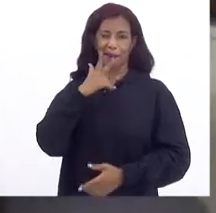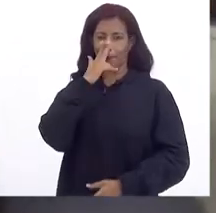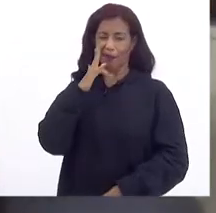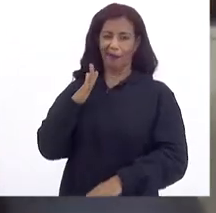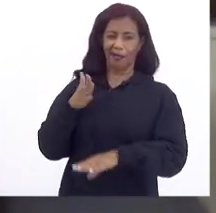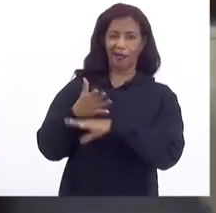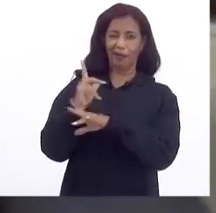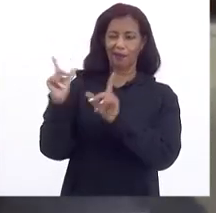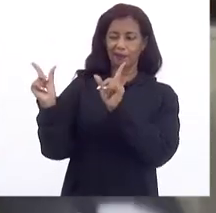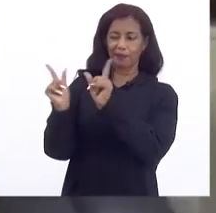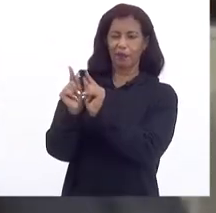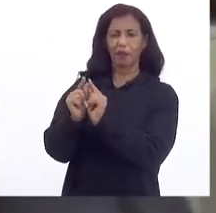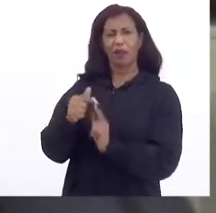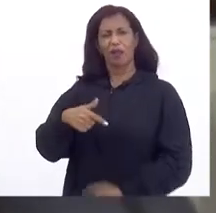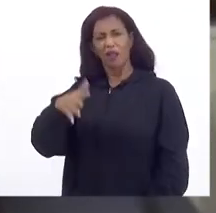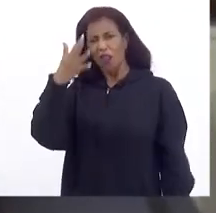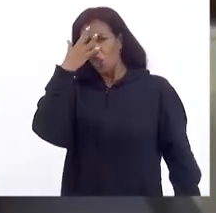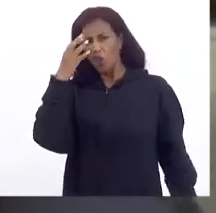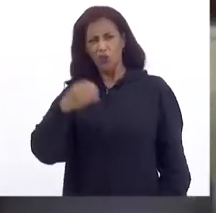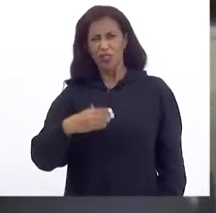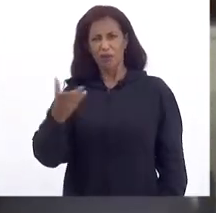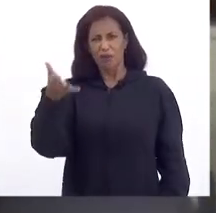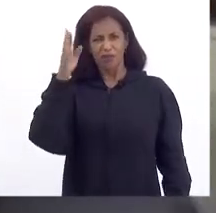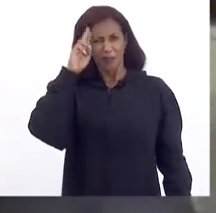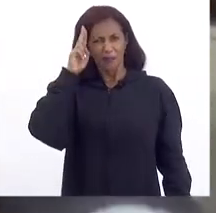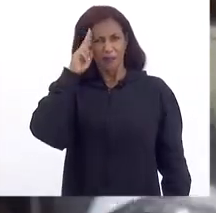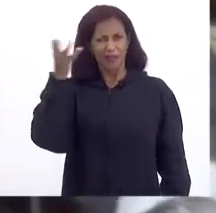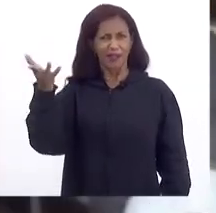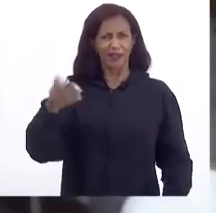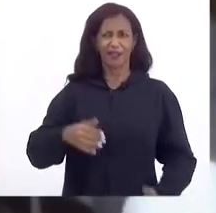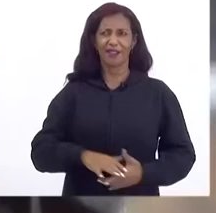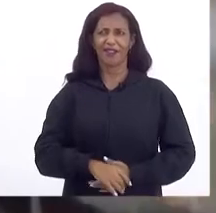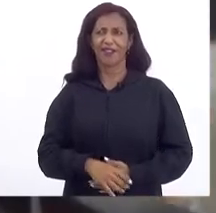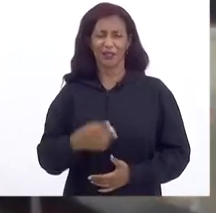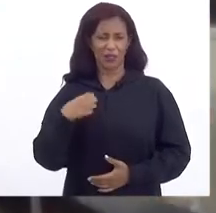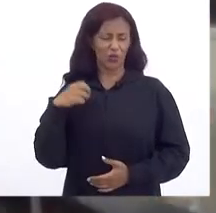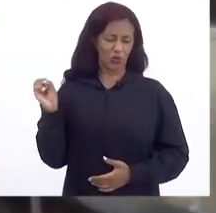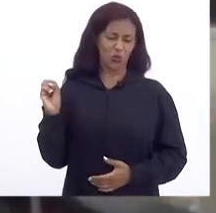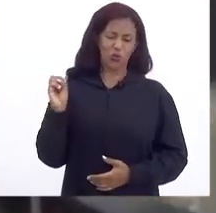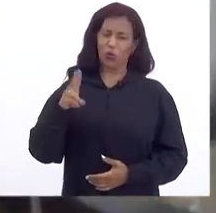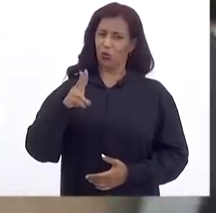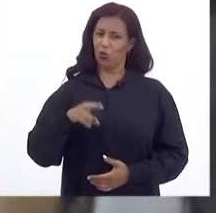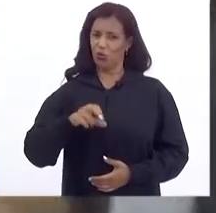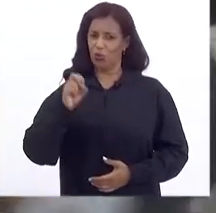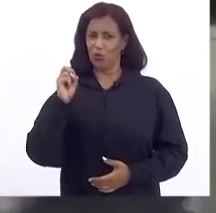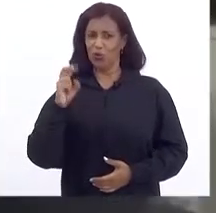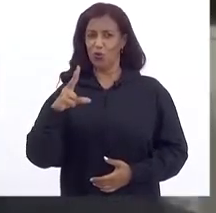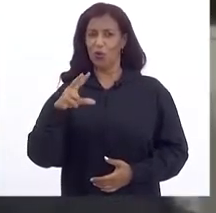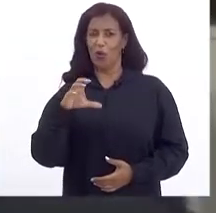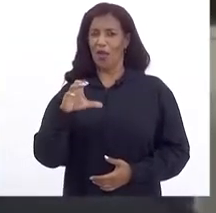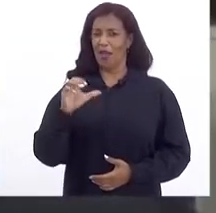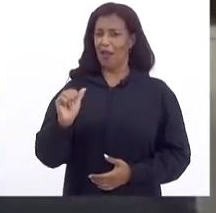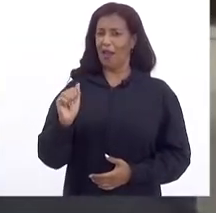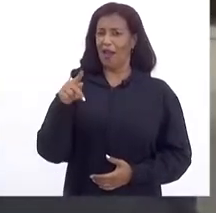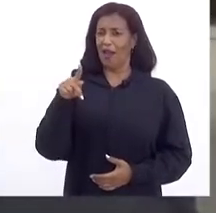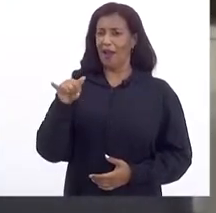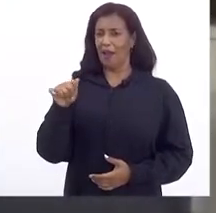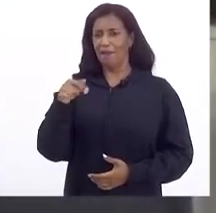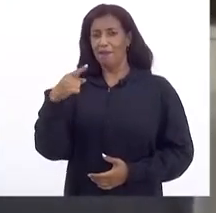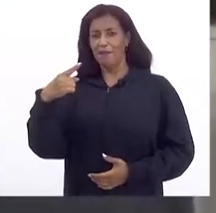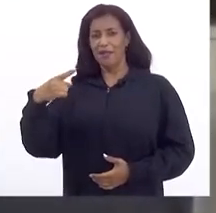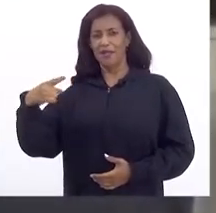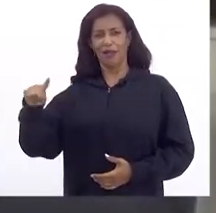Eu nem sabia Que vossa excelência Era militar Sou Eu sou capitão De corventa Fuzileiro naval